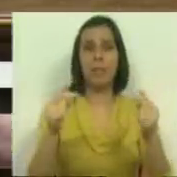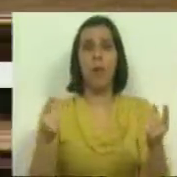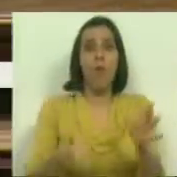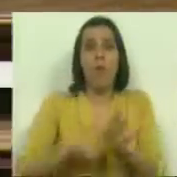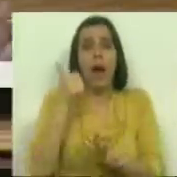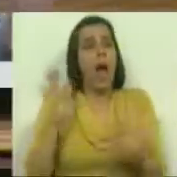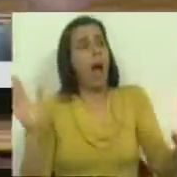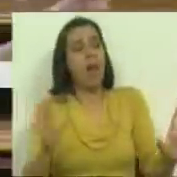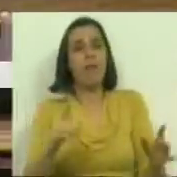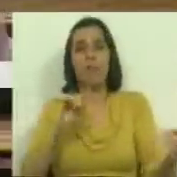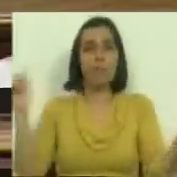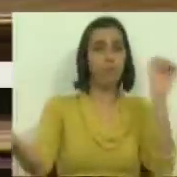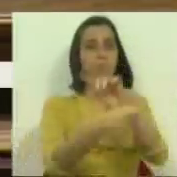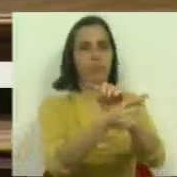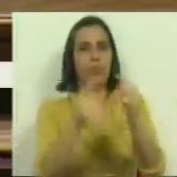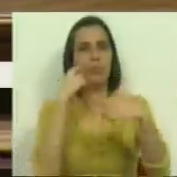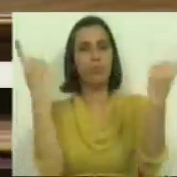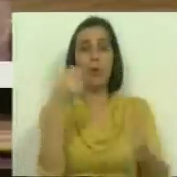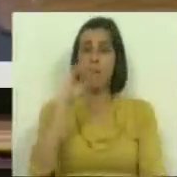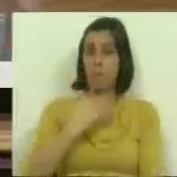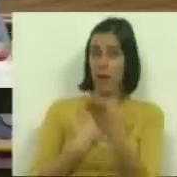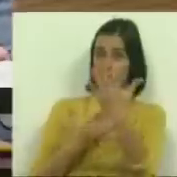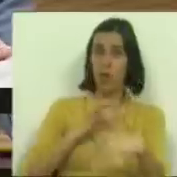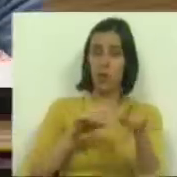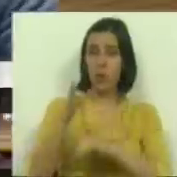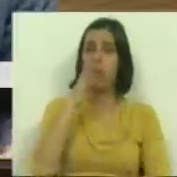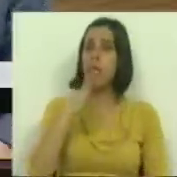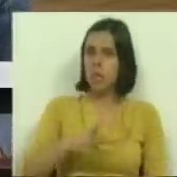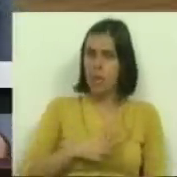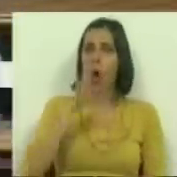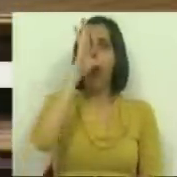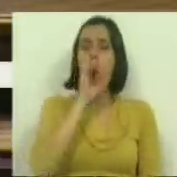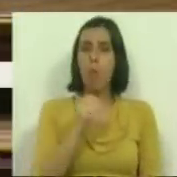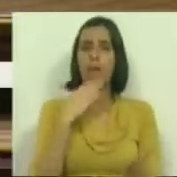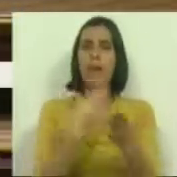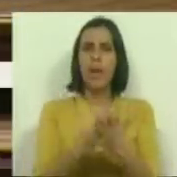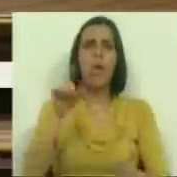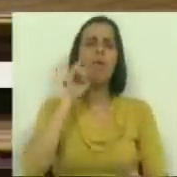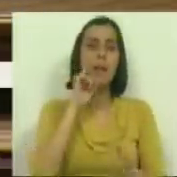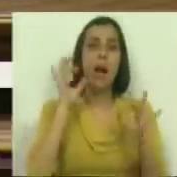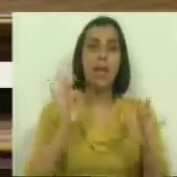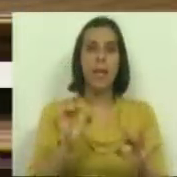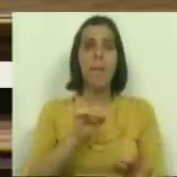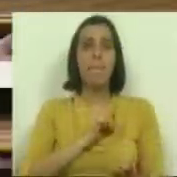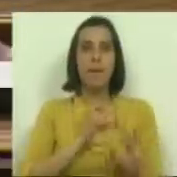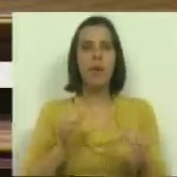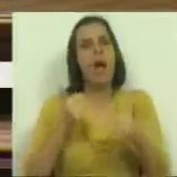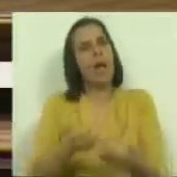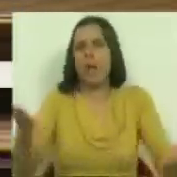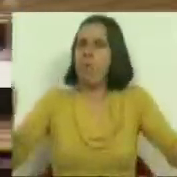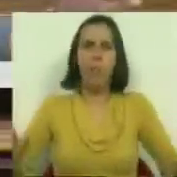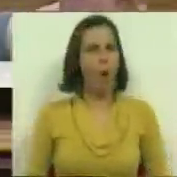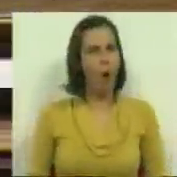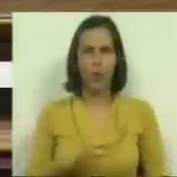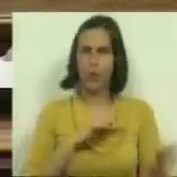um ganho. Houve aqui um volte-face que foi trazido pelo PSD e o Sr. Deputado disse-nos que o Governo deu-me garantias pessoais. Que bom, Sr.